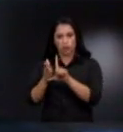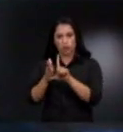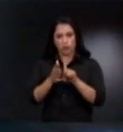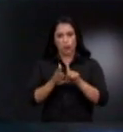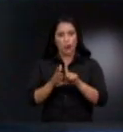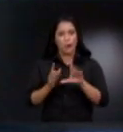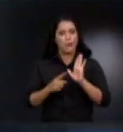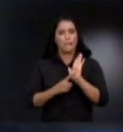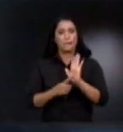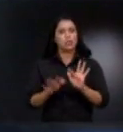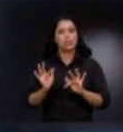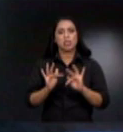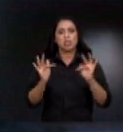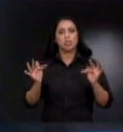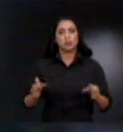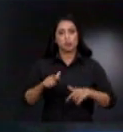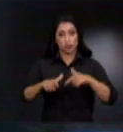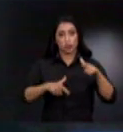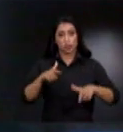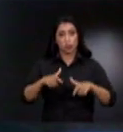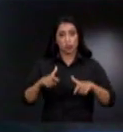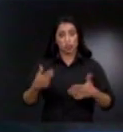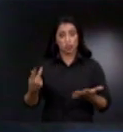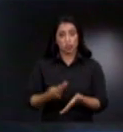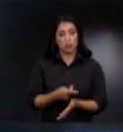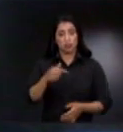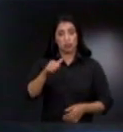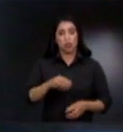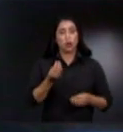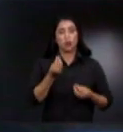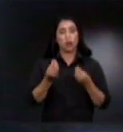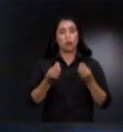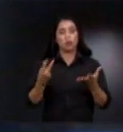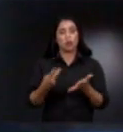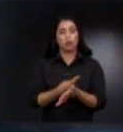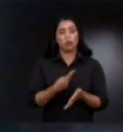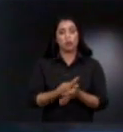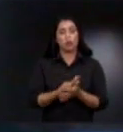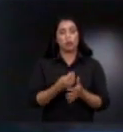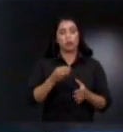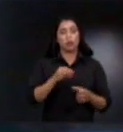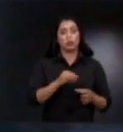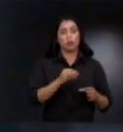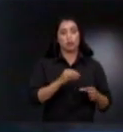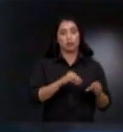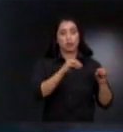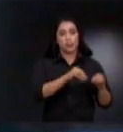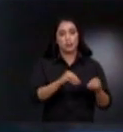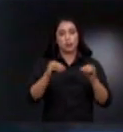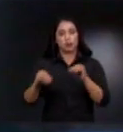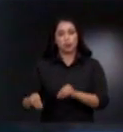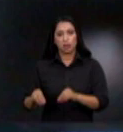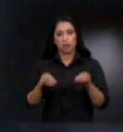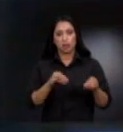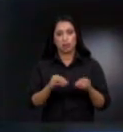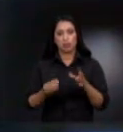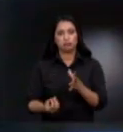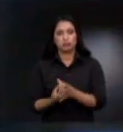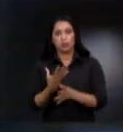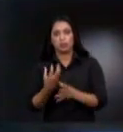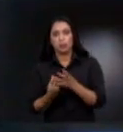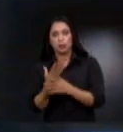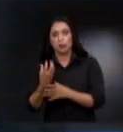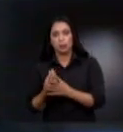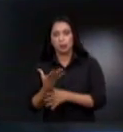o trabalho que é feito aqui na Amazônia e de que forma o manejo florestal sustentável pode contribuir a ação do meio